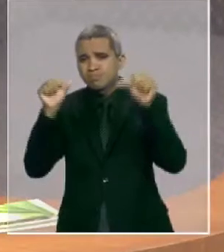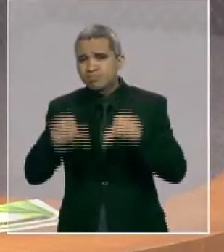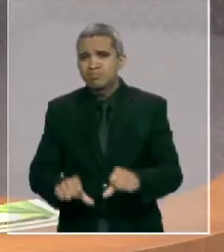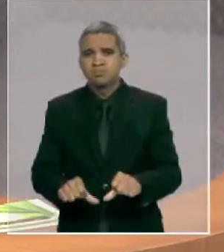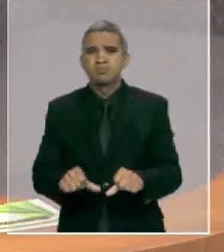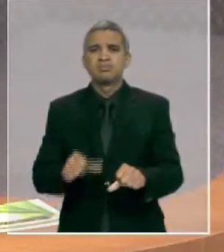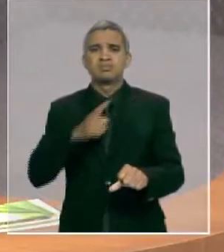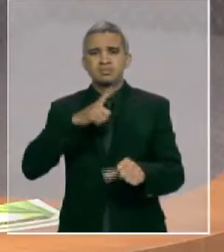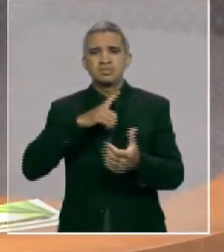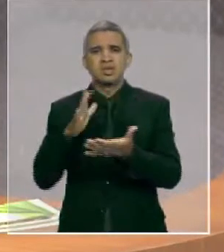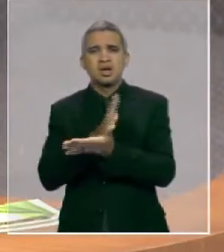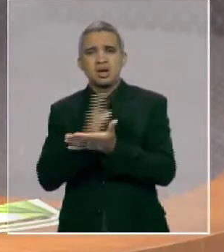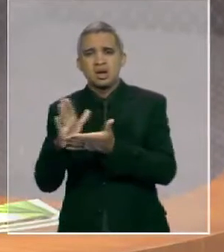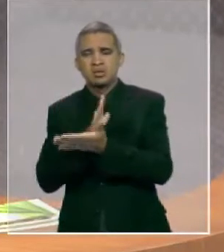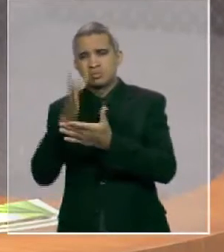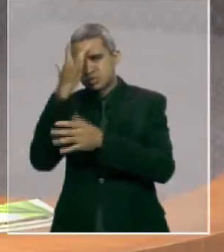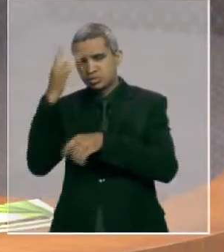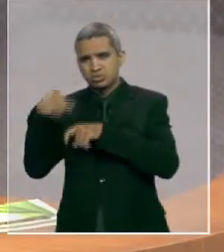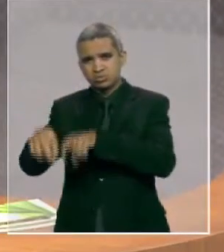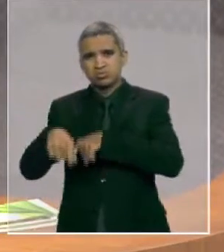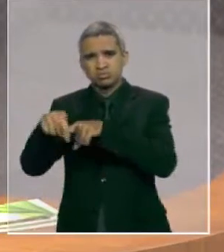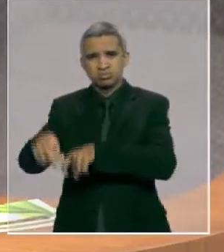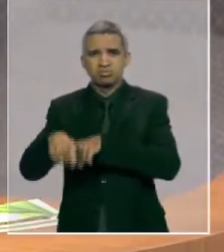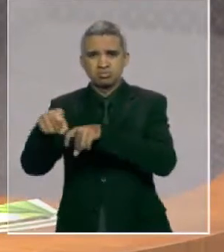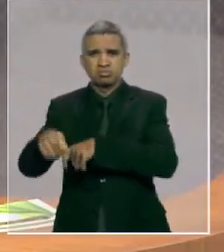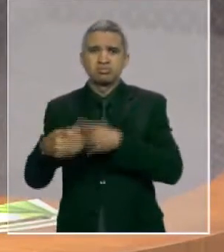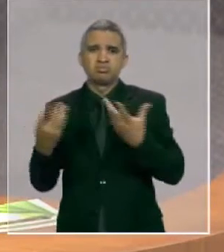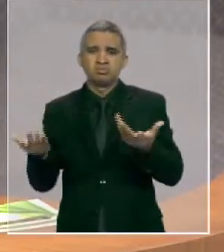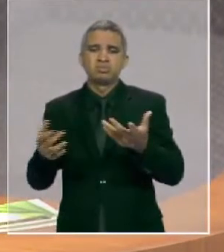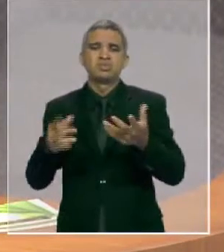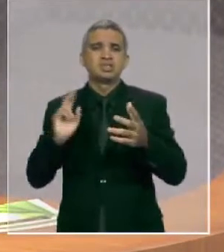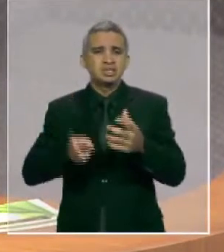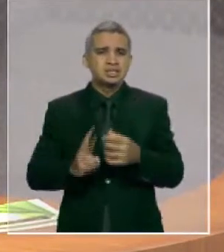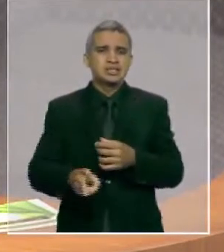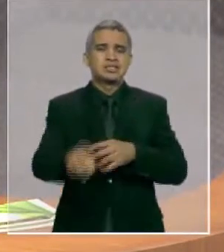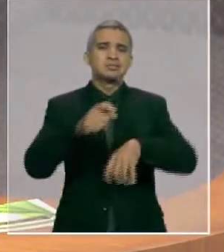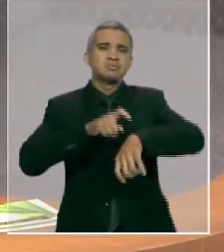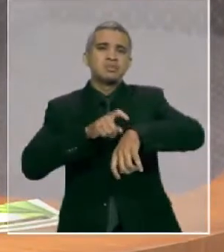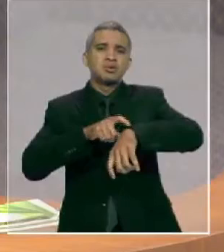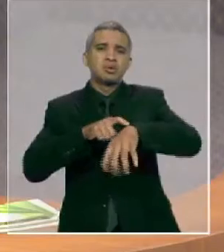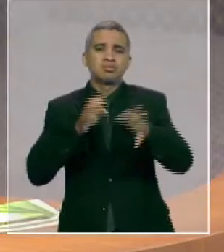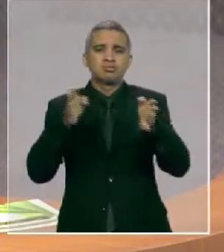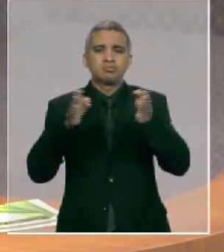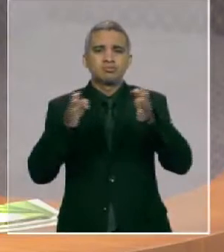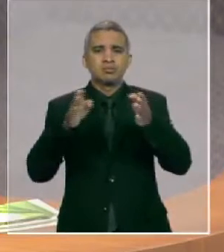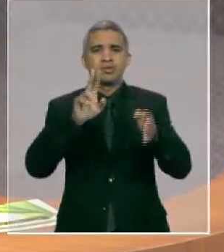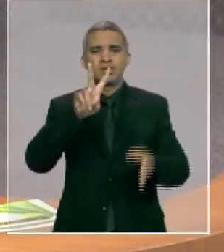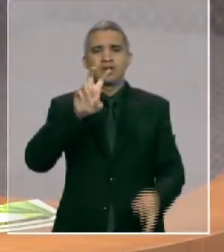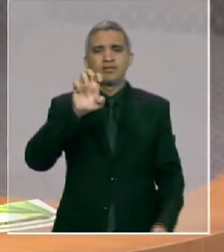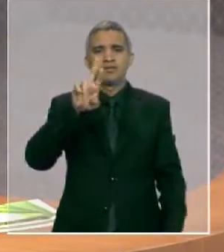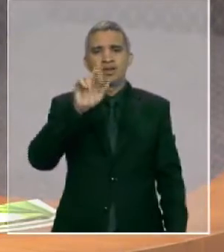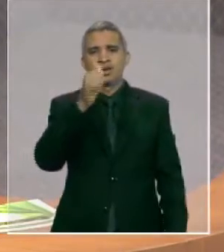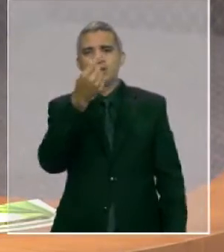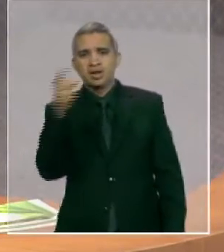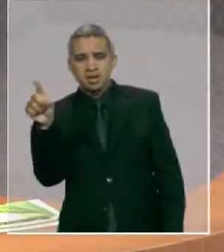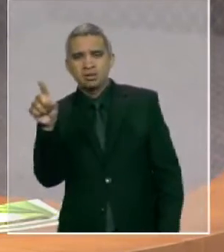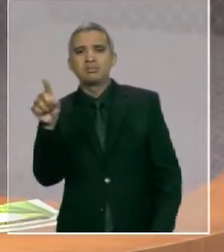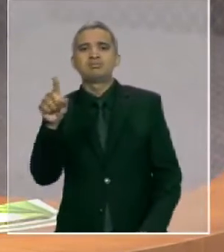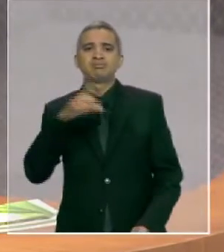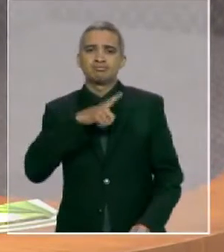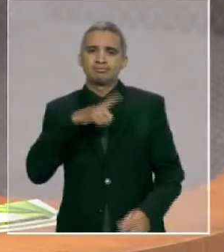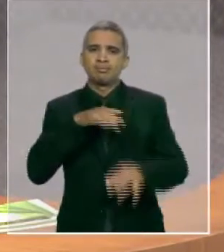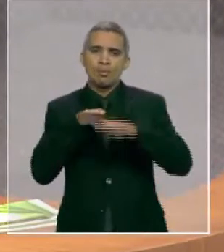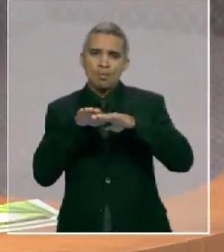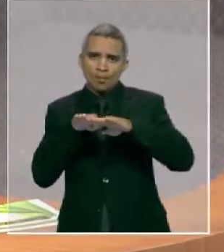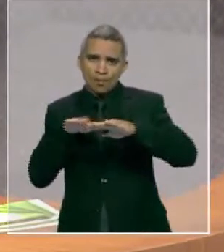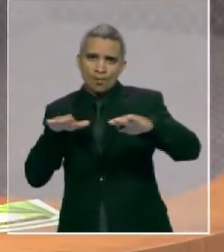comunidades rurais às mesmas privações e ao mesmo suplício em todo o período crítico do verão maranhense nessa região da Baixada. O